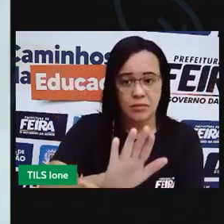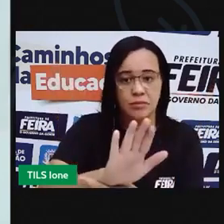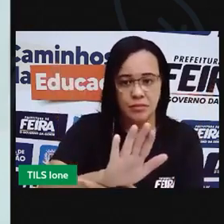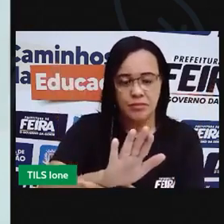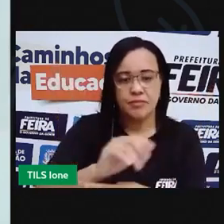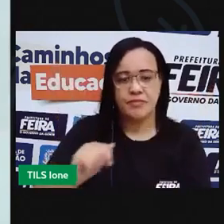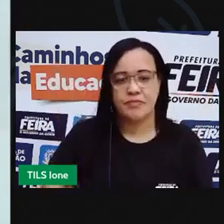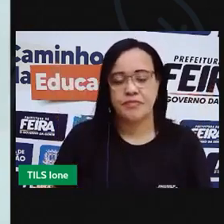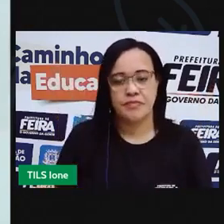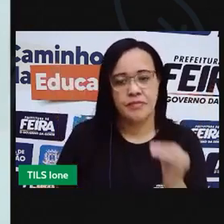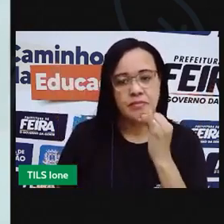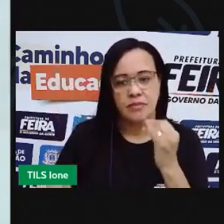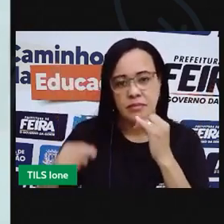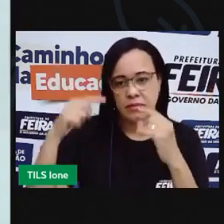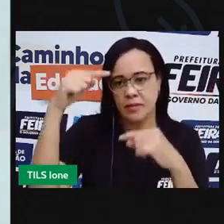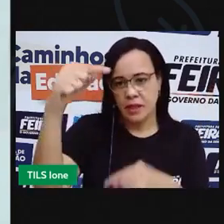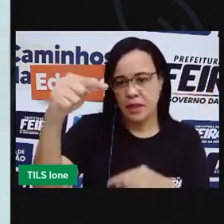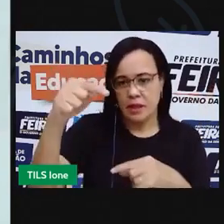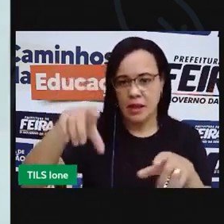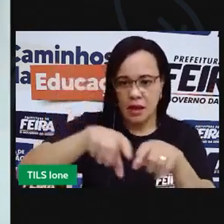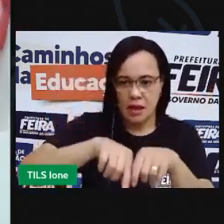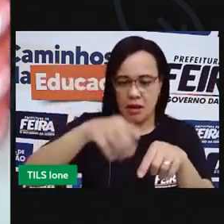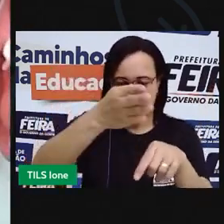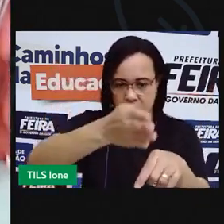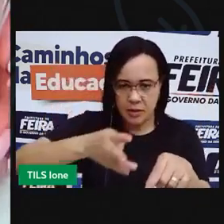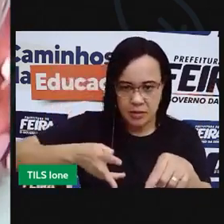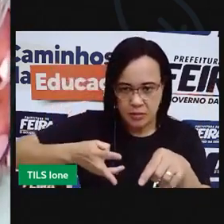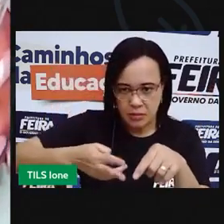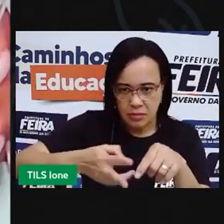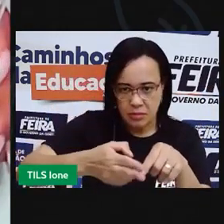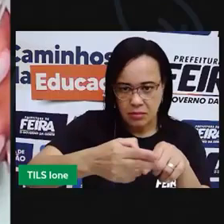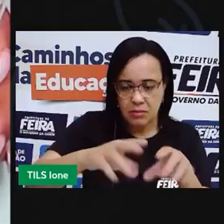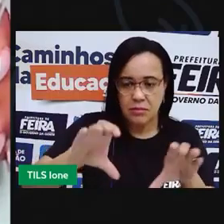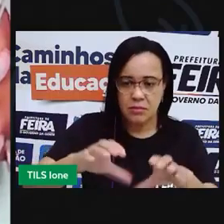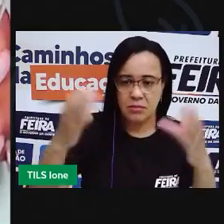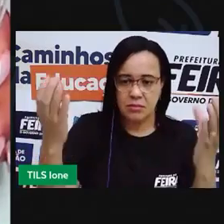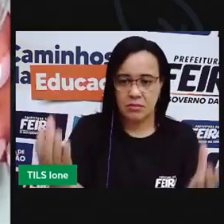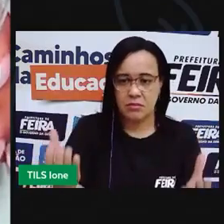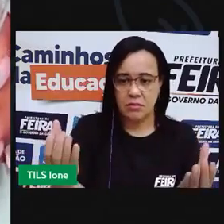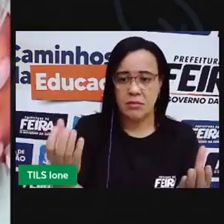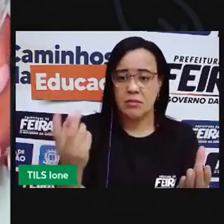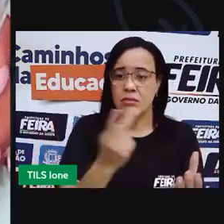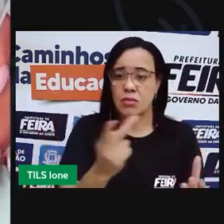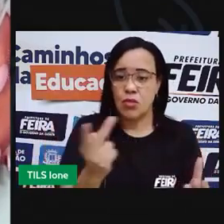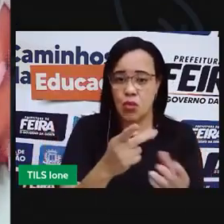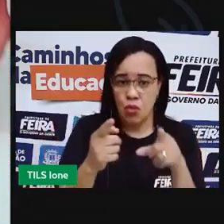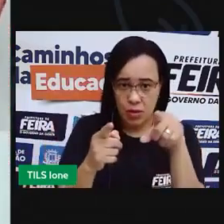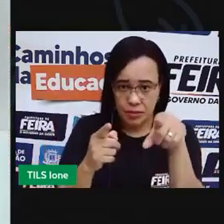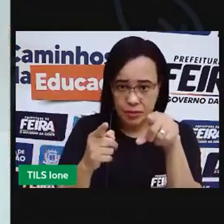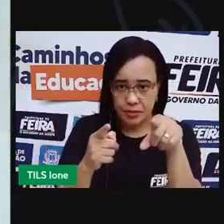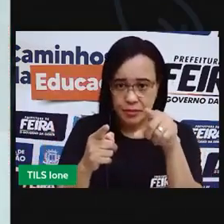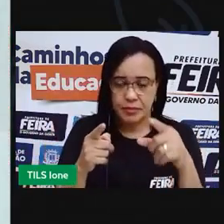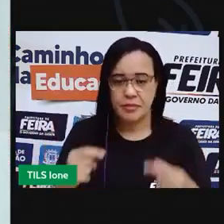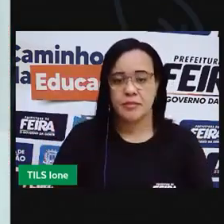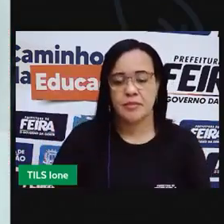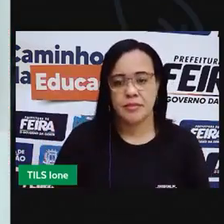então com a garrafa dividida né que eu já estou pegando duas partes você vai pegar